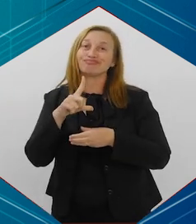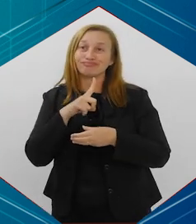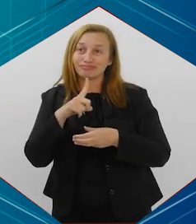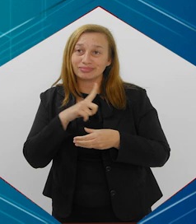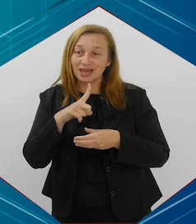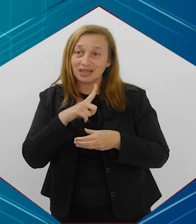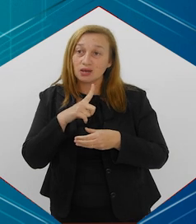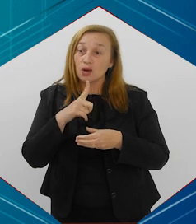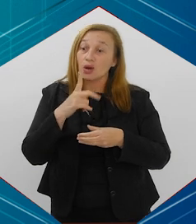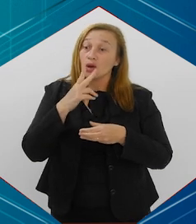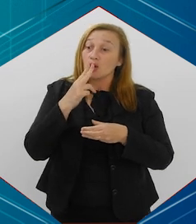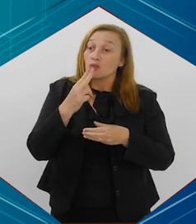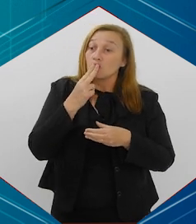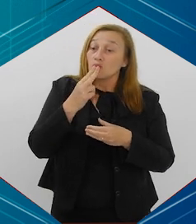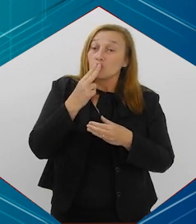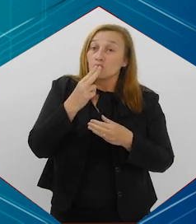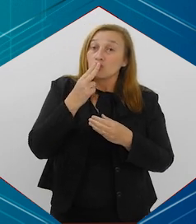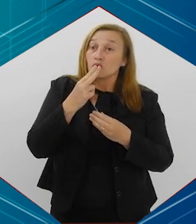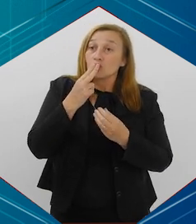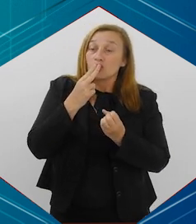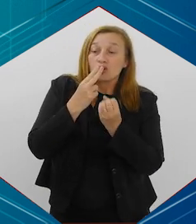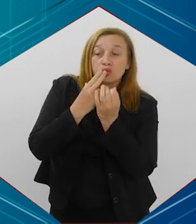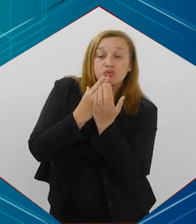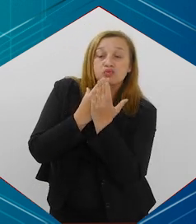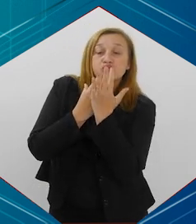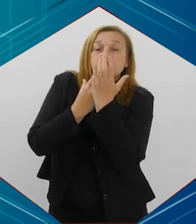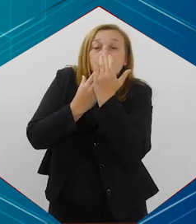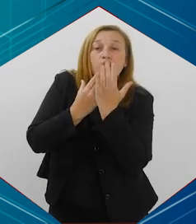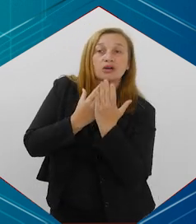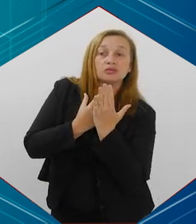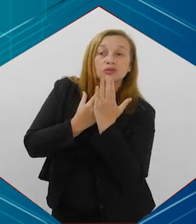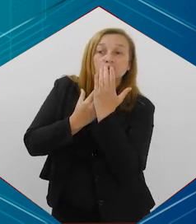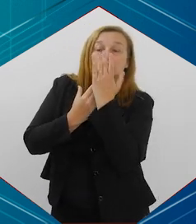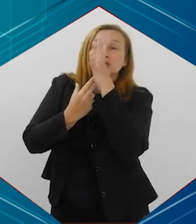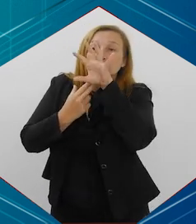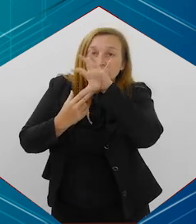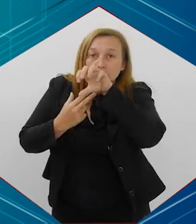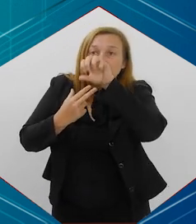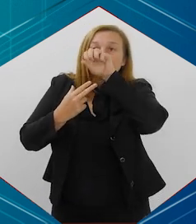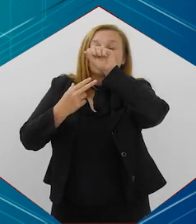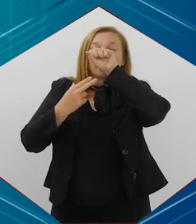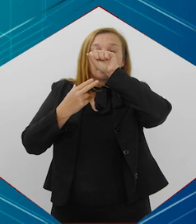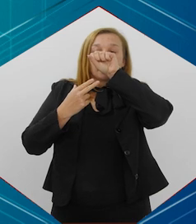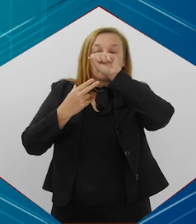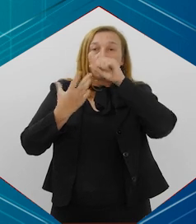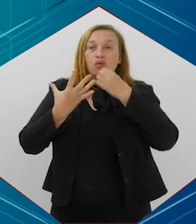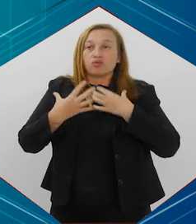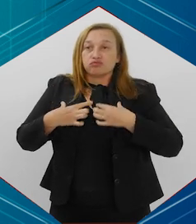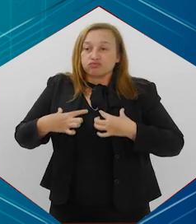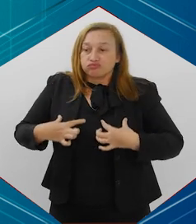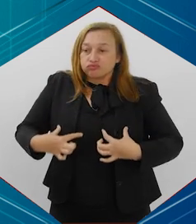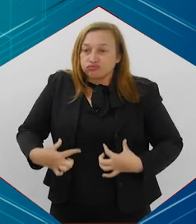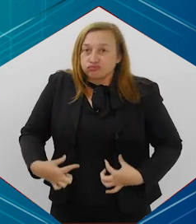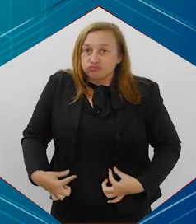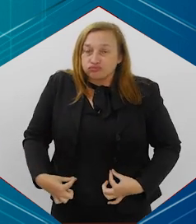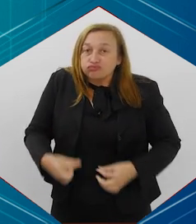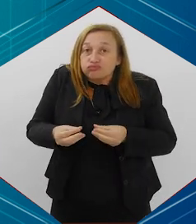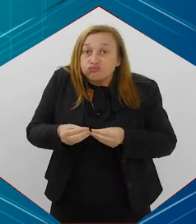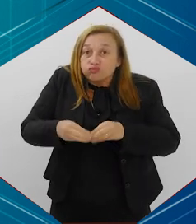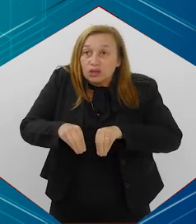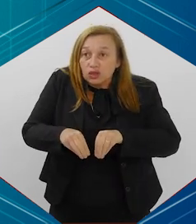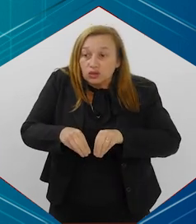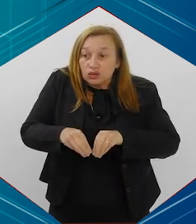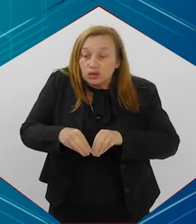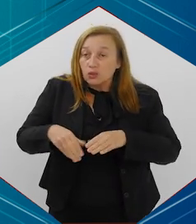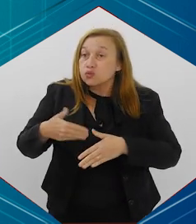E quando é inalado, ele gera diversas lesões pulmonares que vão gerando mutações e com o tempo isso acaba